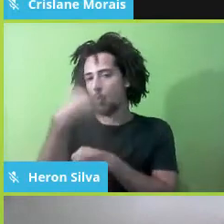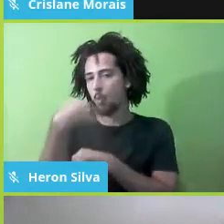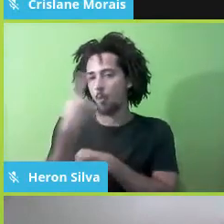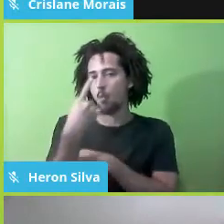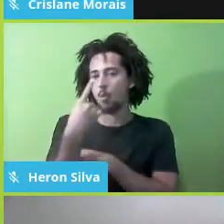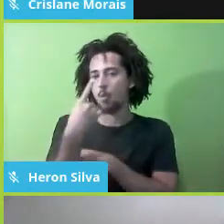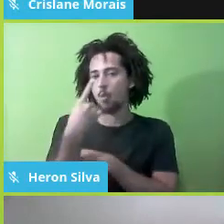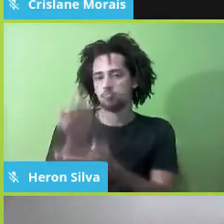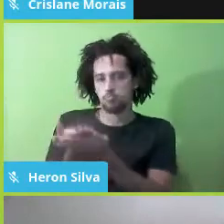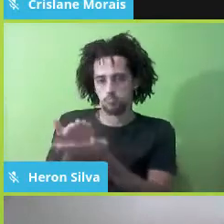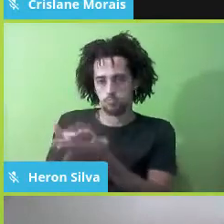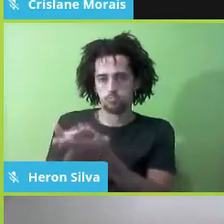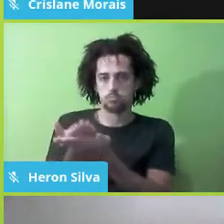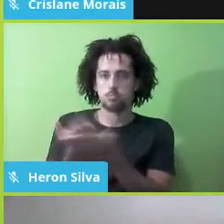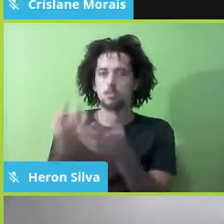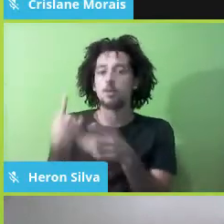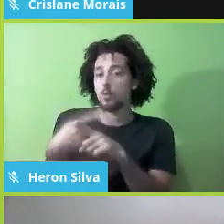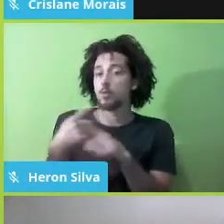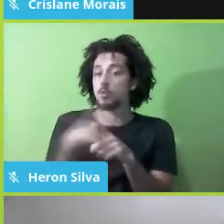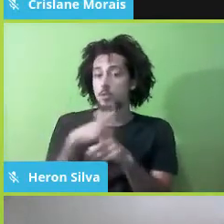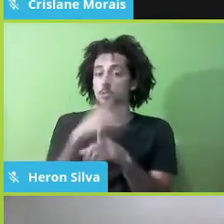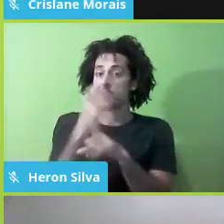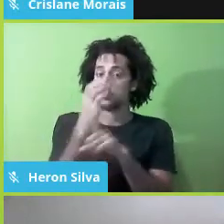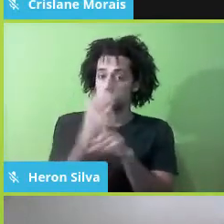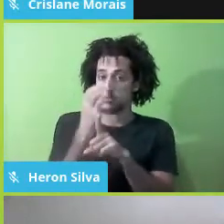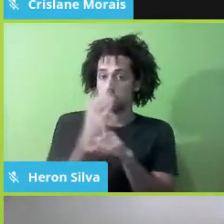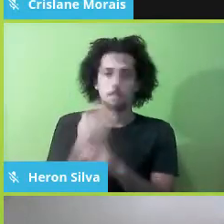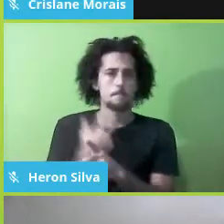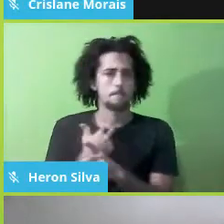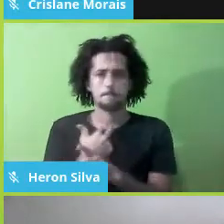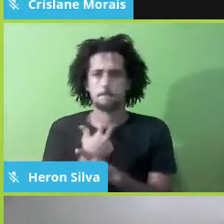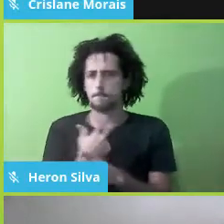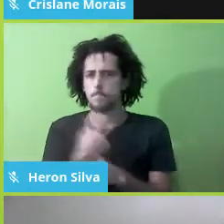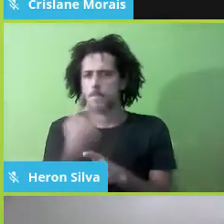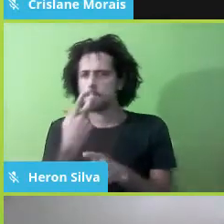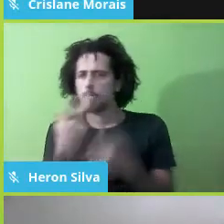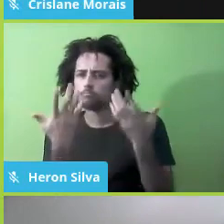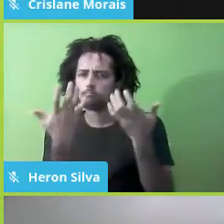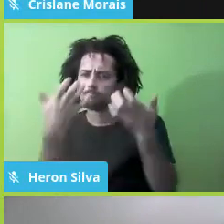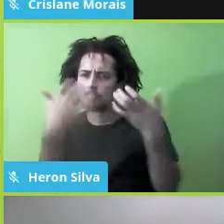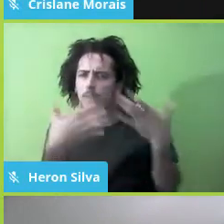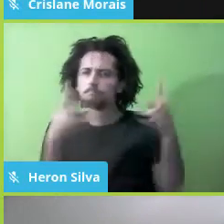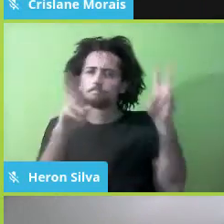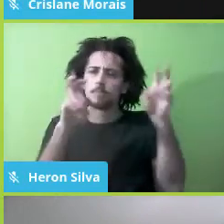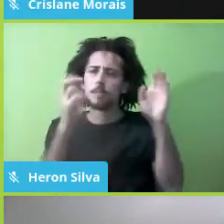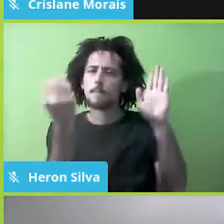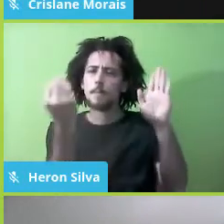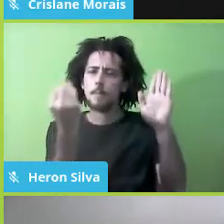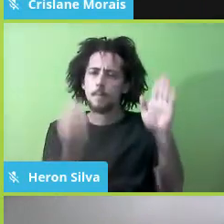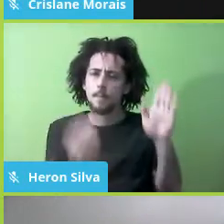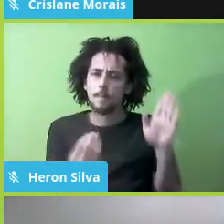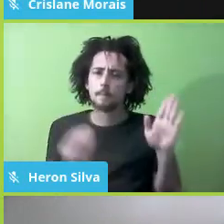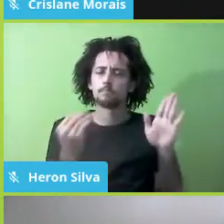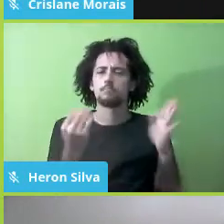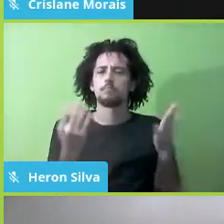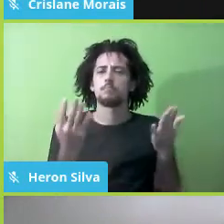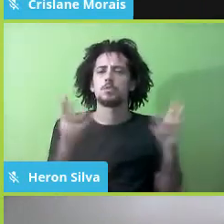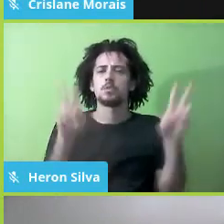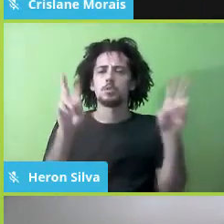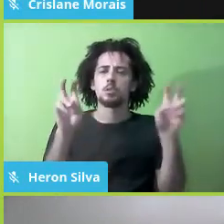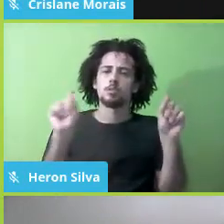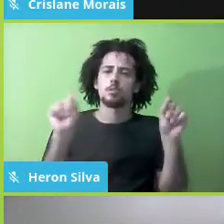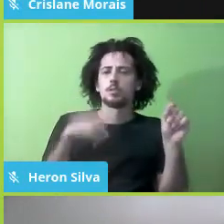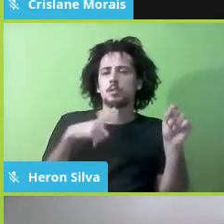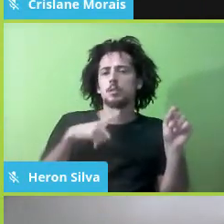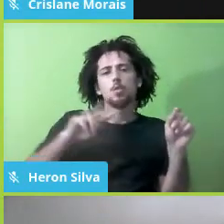o calendário escolar, e isso não pode, mas ele faz umas observações interessantes sobre todas as modalidades de